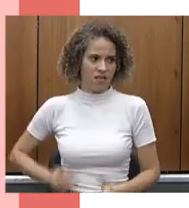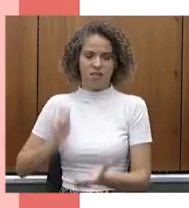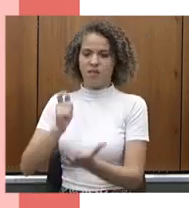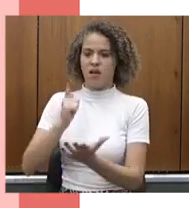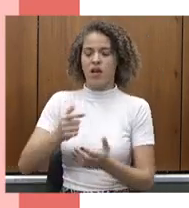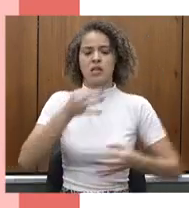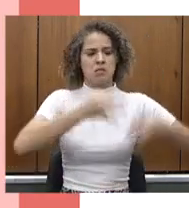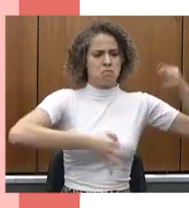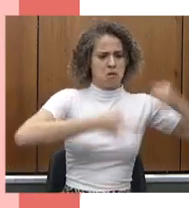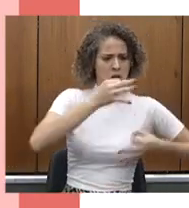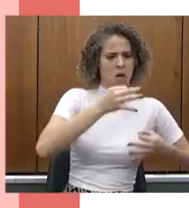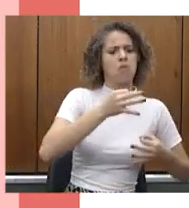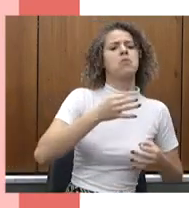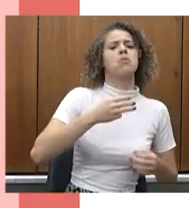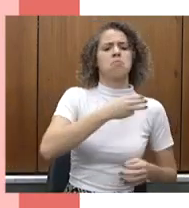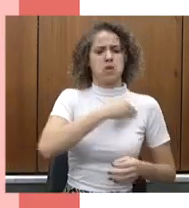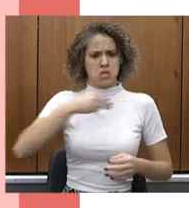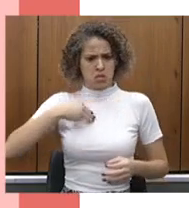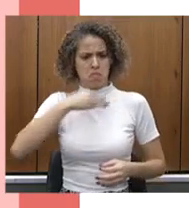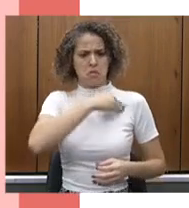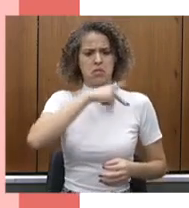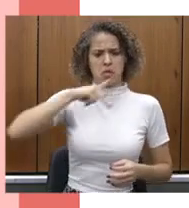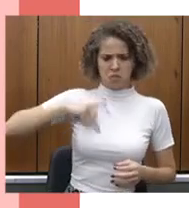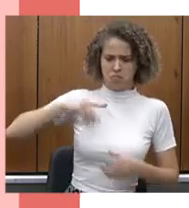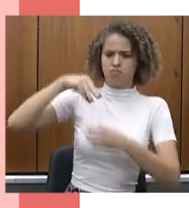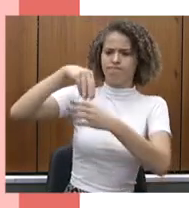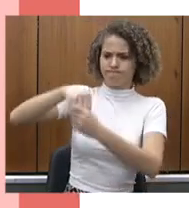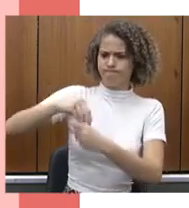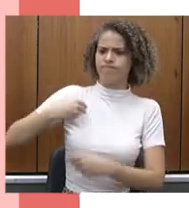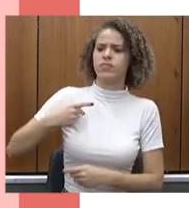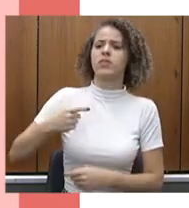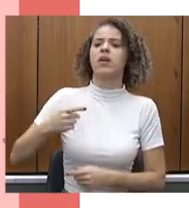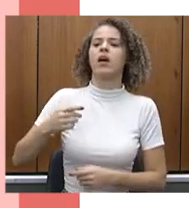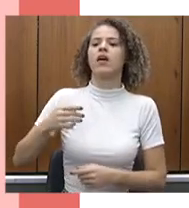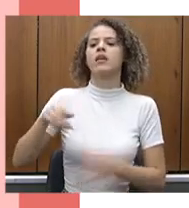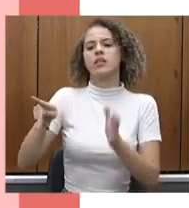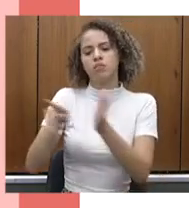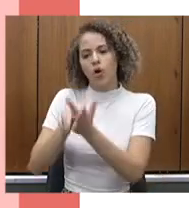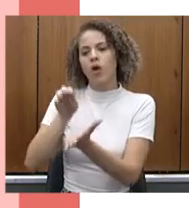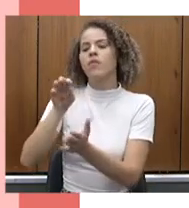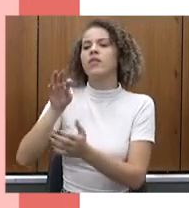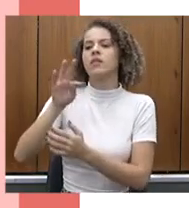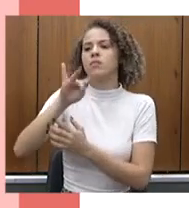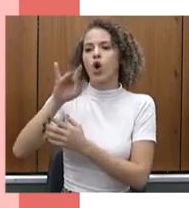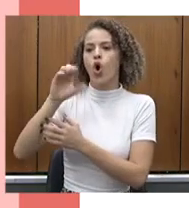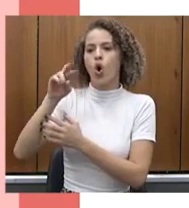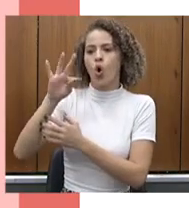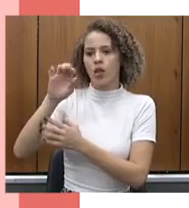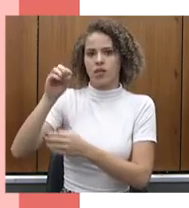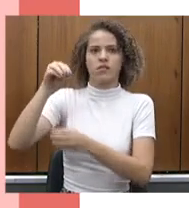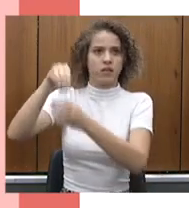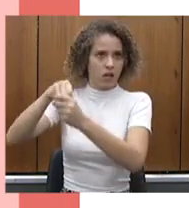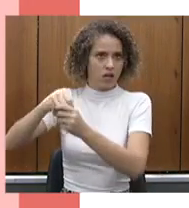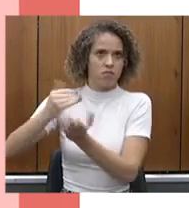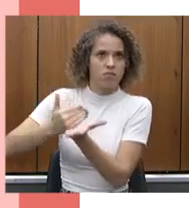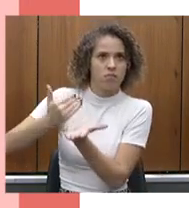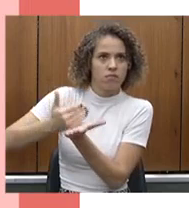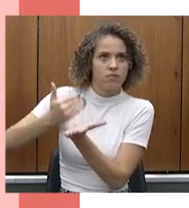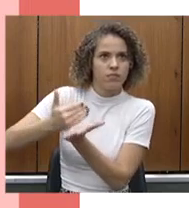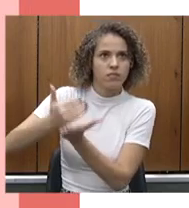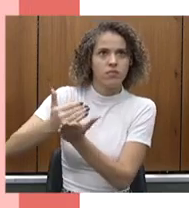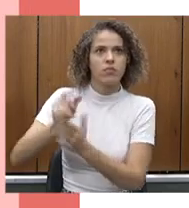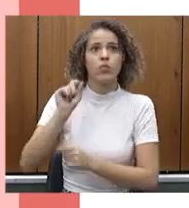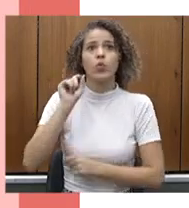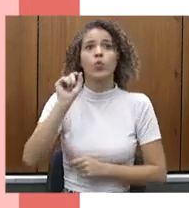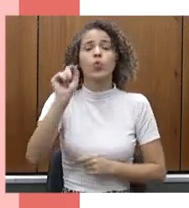Justiça, Ministério Público, junto com o Tribunal de Contas do Estado. Pode passar. Então, olha só, o que falta